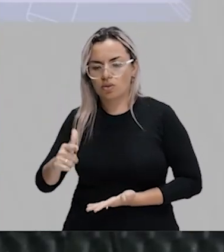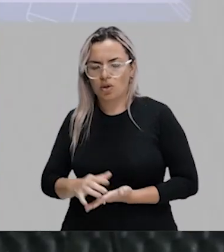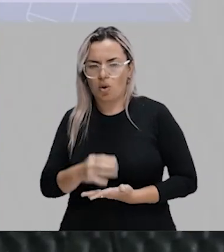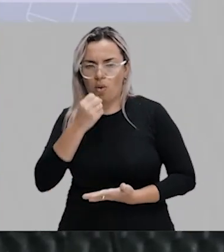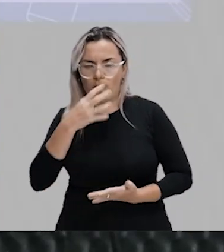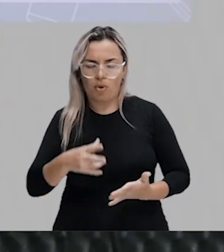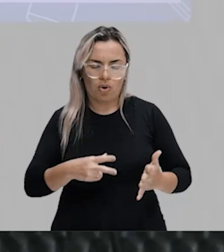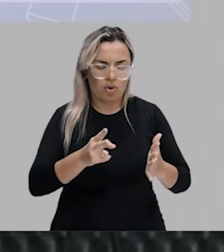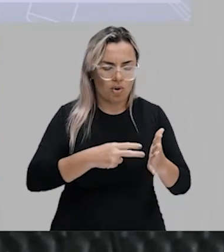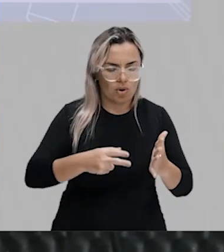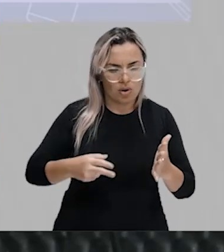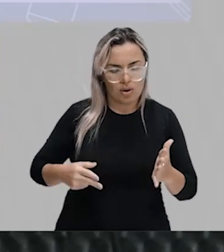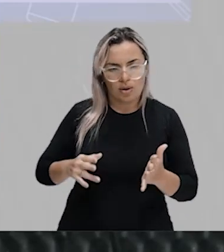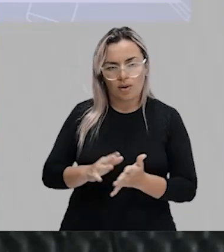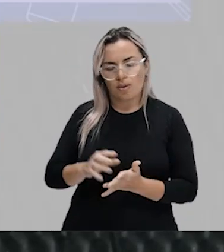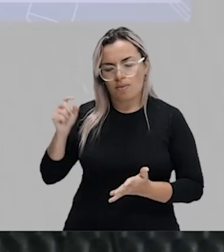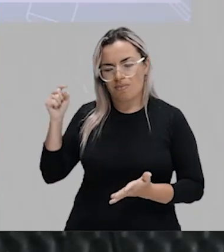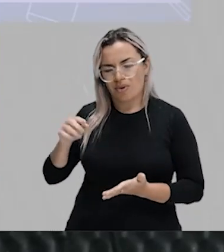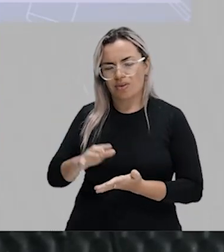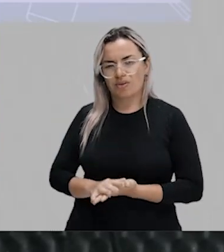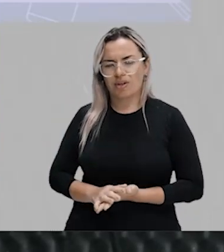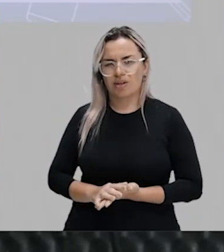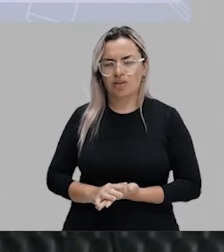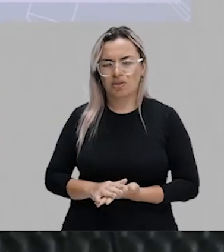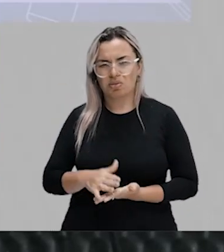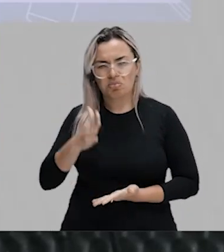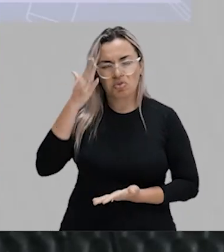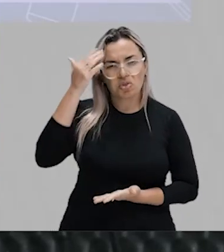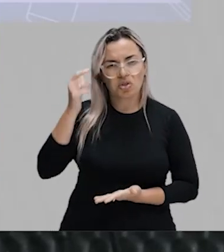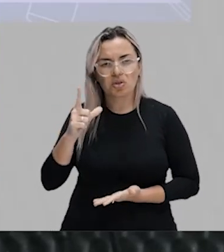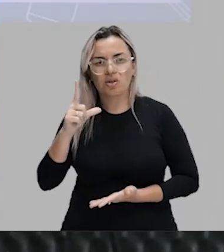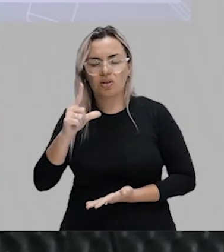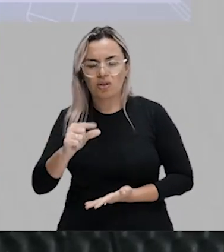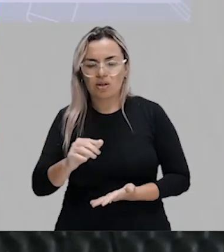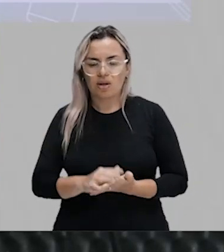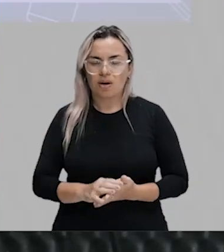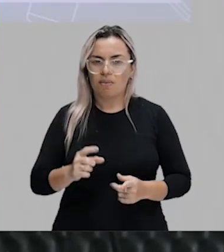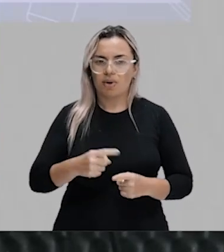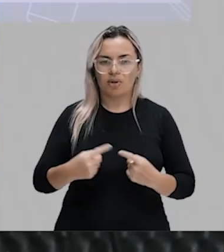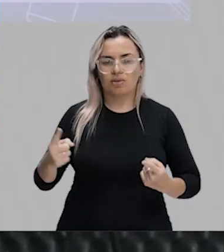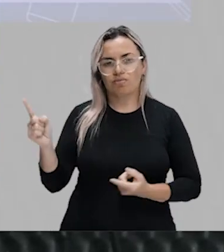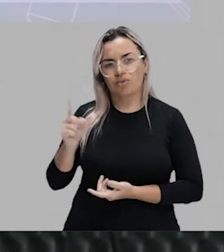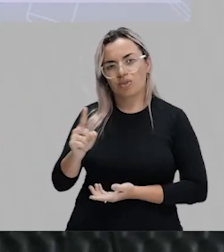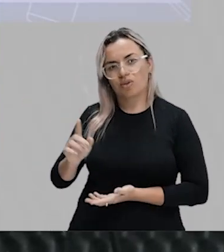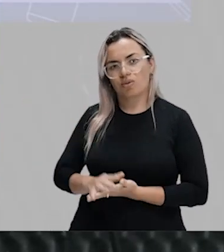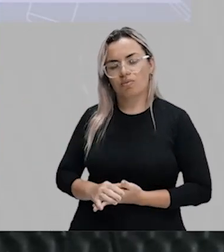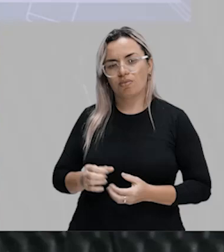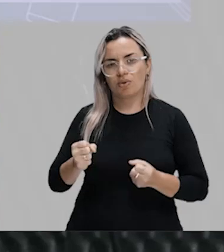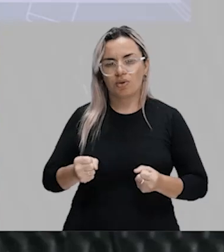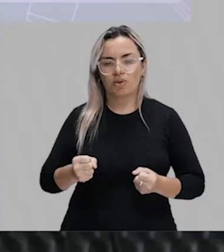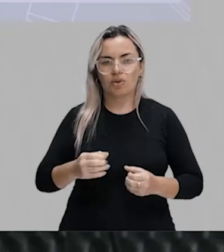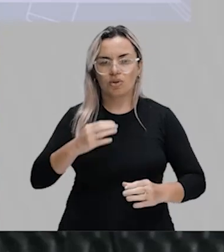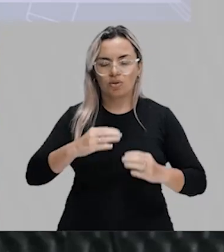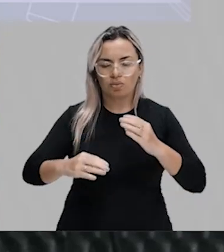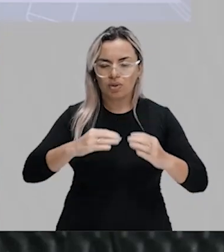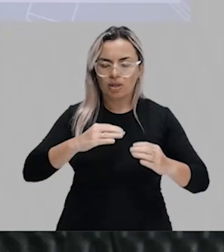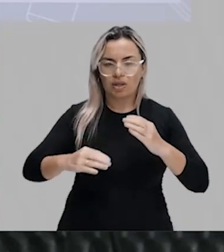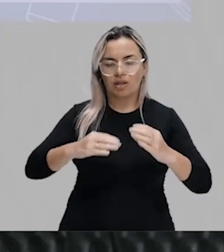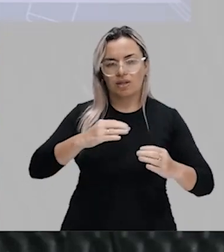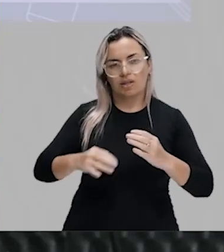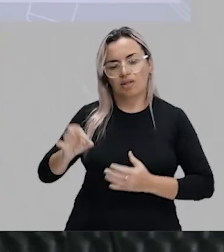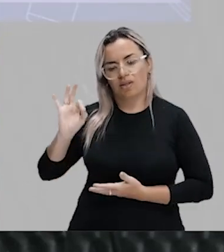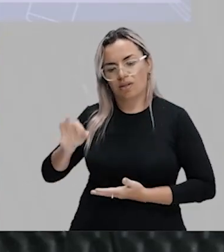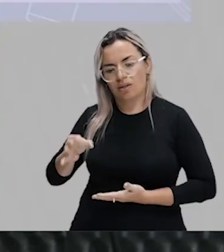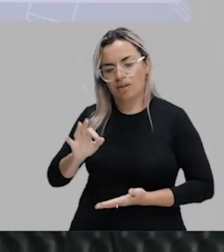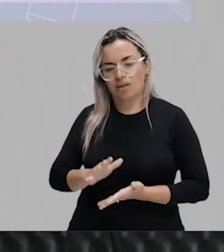alguma noção. Das nossas aulas. você já pegou. Não é o suficiente. Para você se comunicar. E saber dar uma informação. Então, o